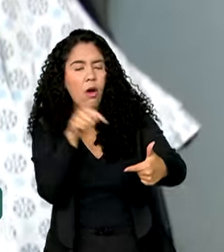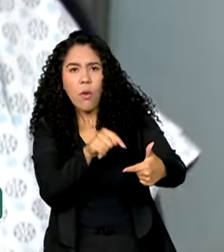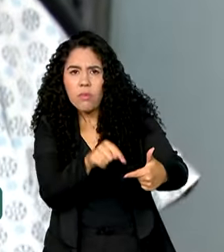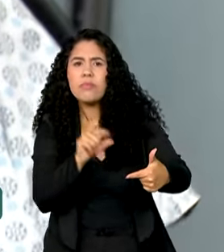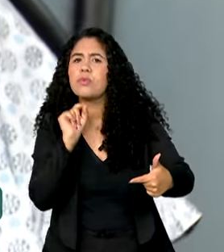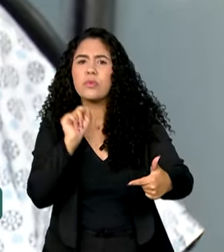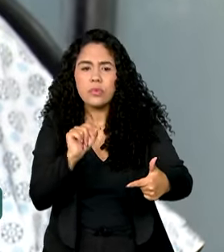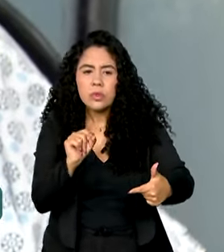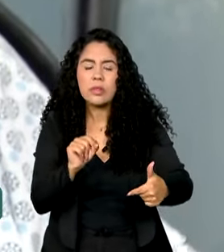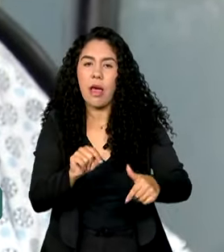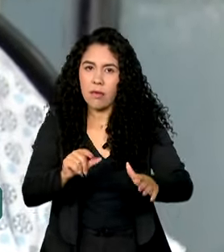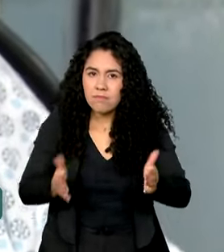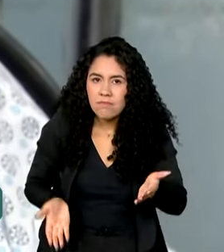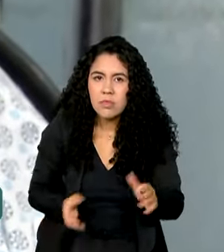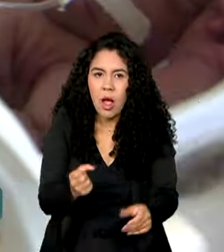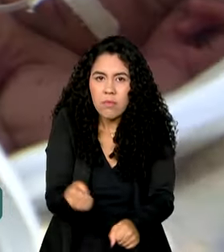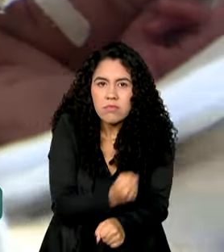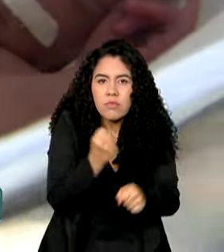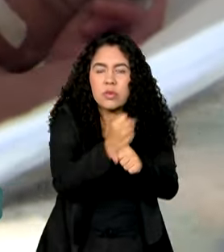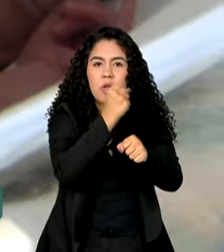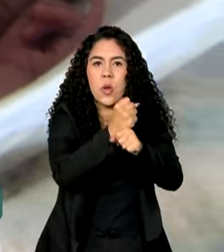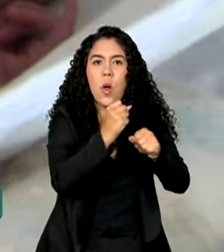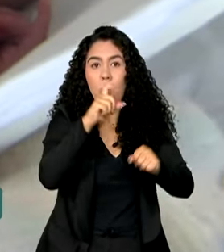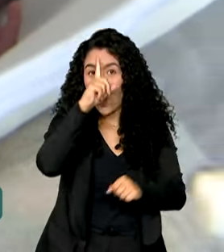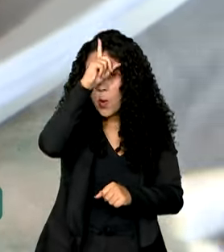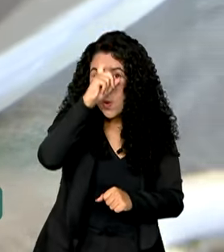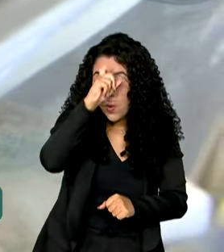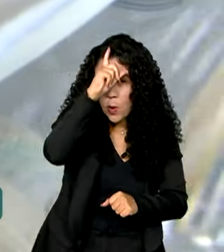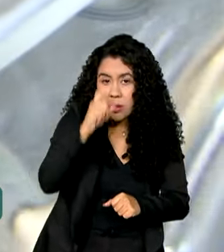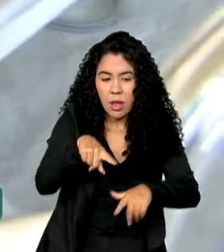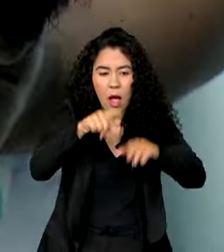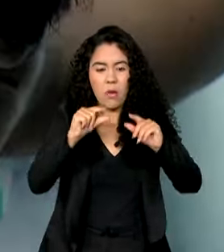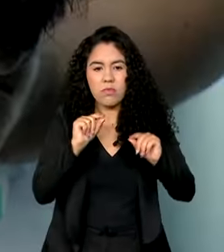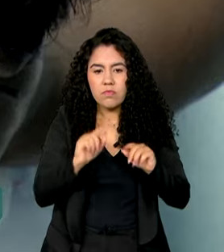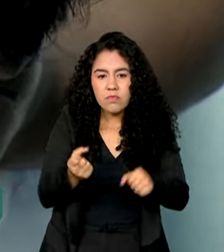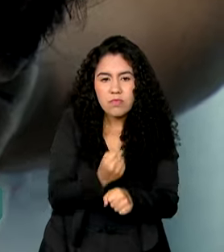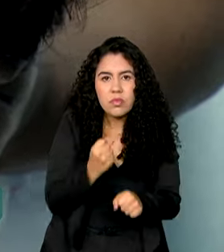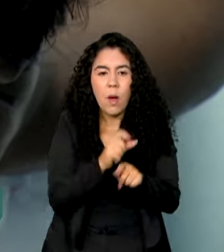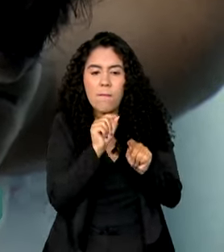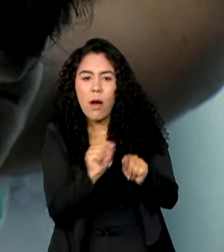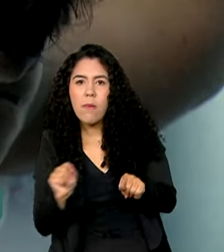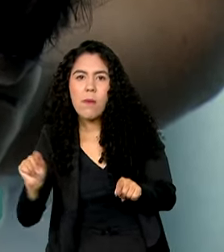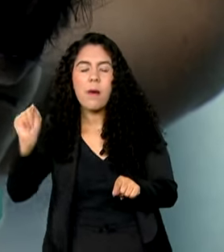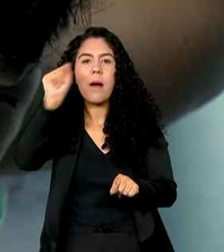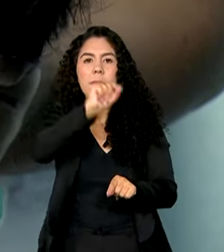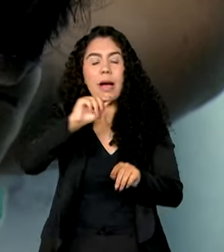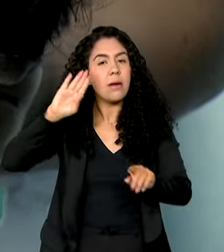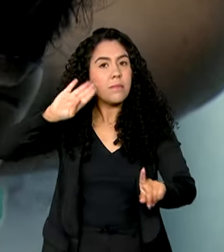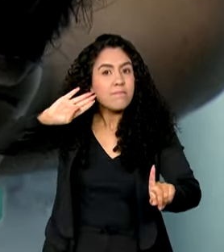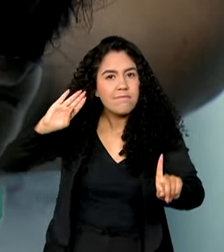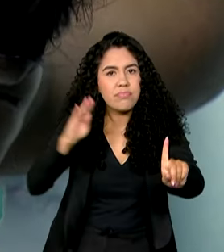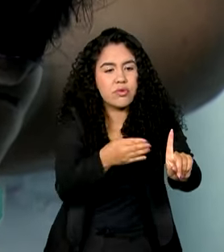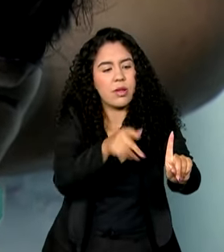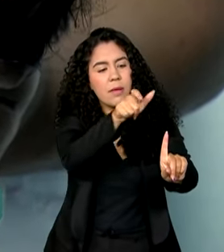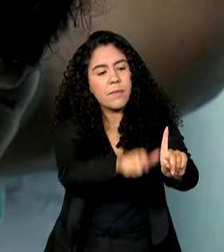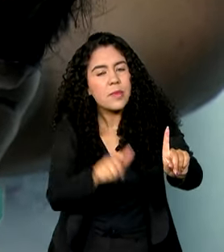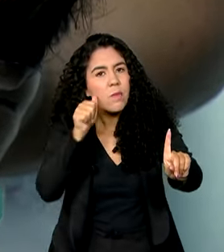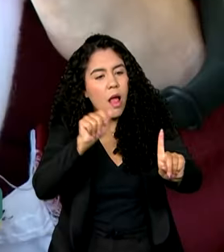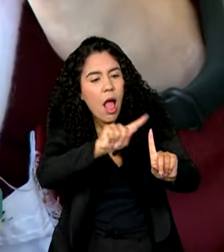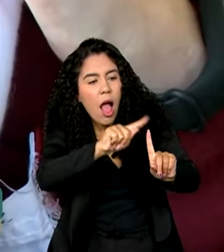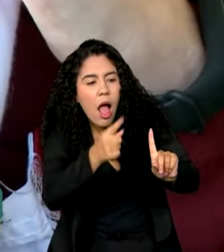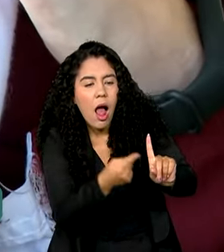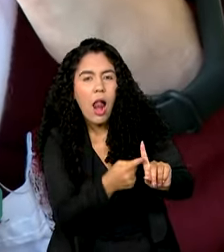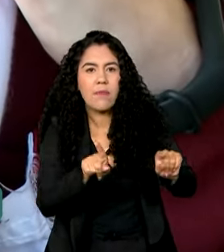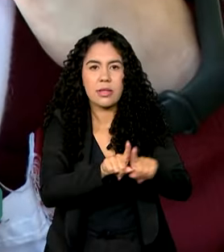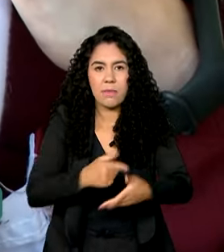antiga rede Cegonha para enfrentar os desafios da assistência às grávidas. A rede Aline de